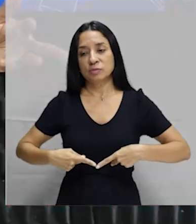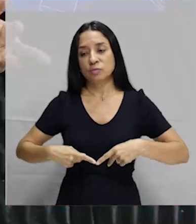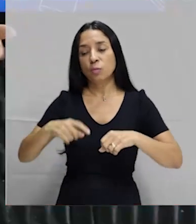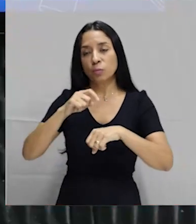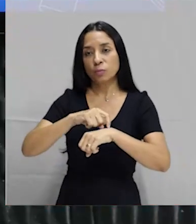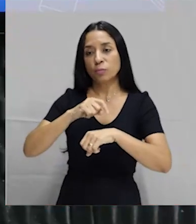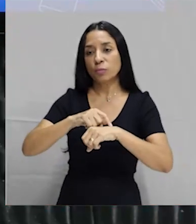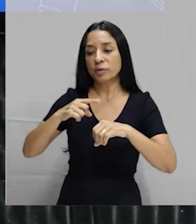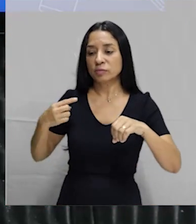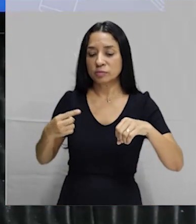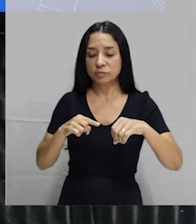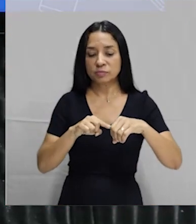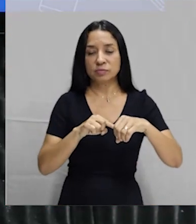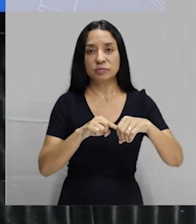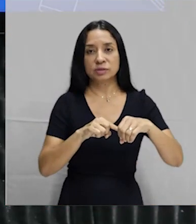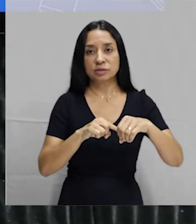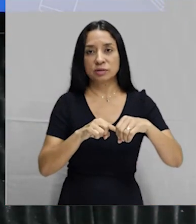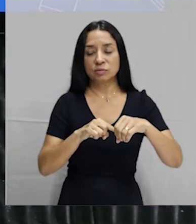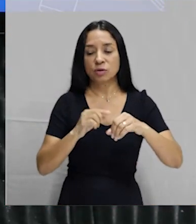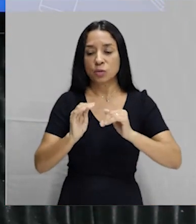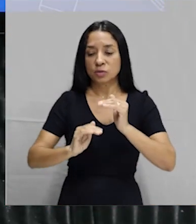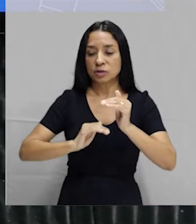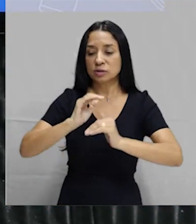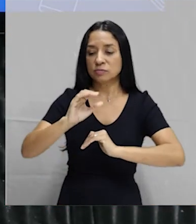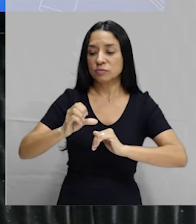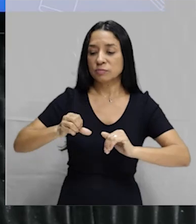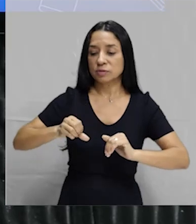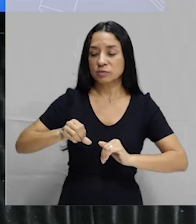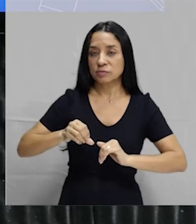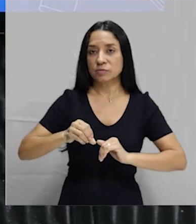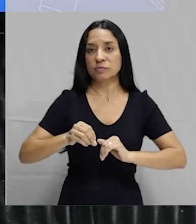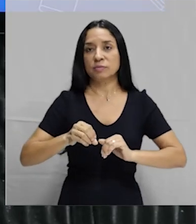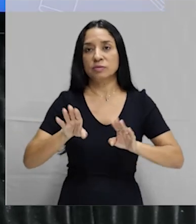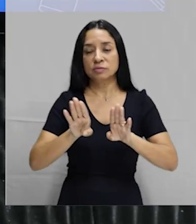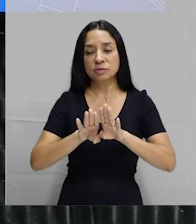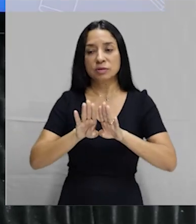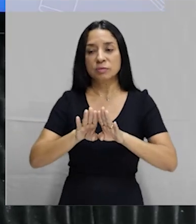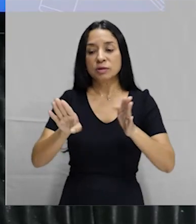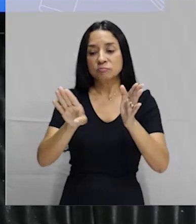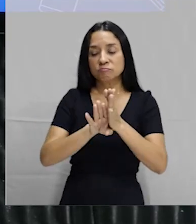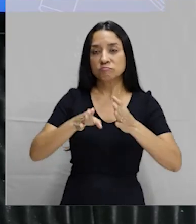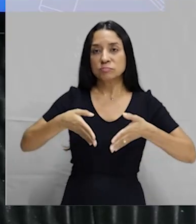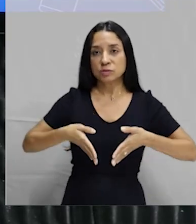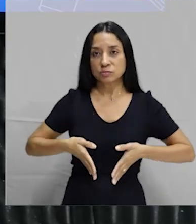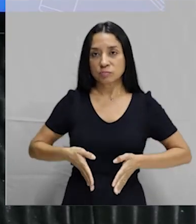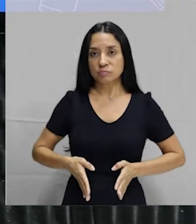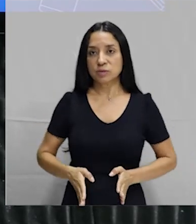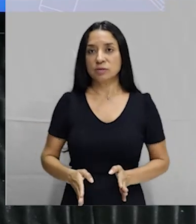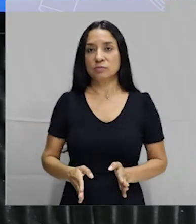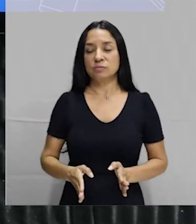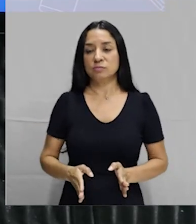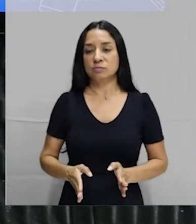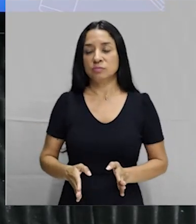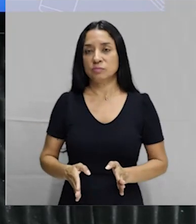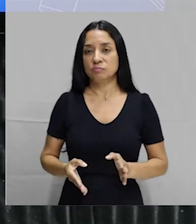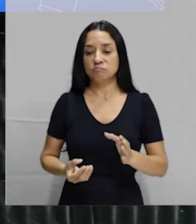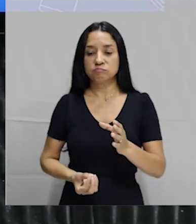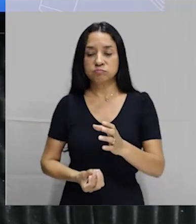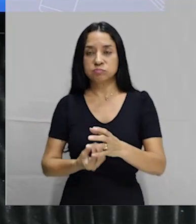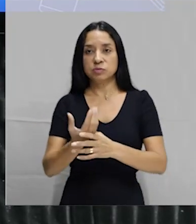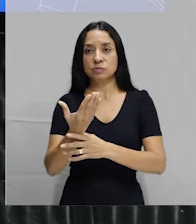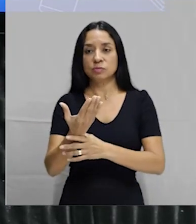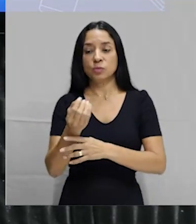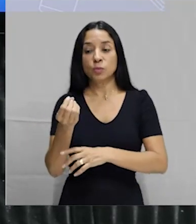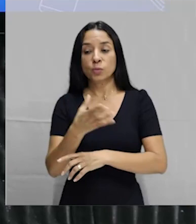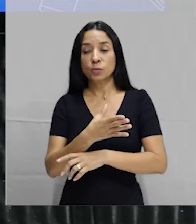desenvolvimento embrionário, né? Até a chegada do parto, que é o nascimento do novo ser. Então, em